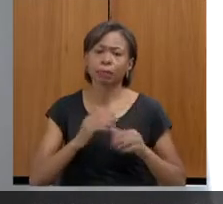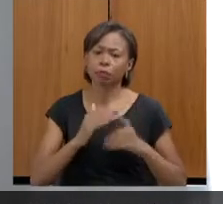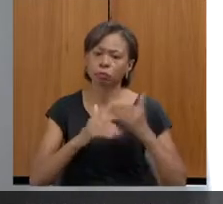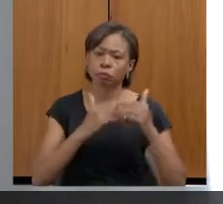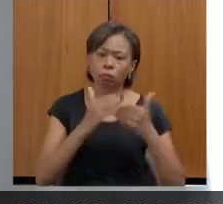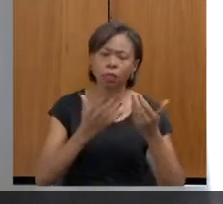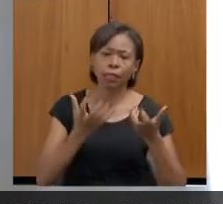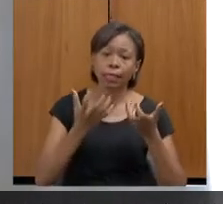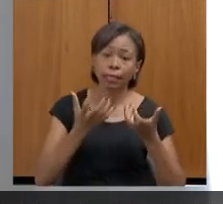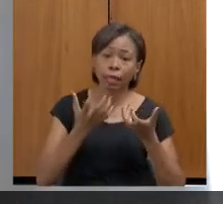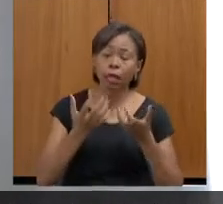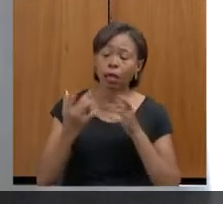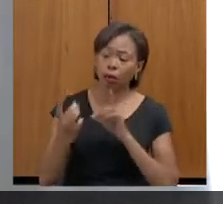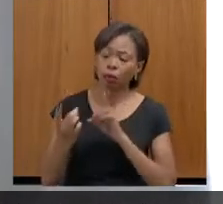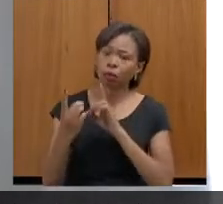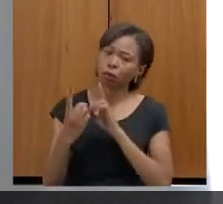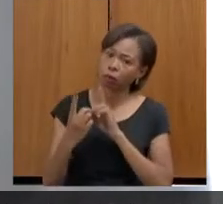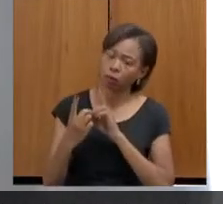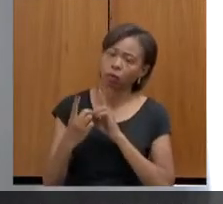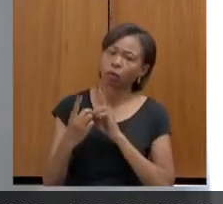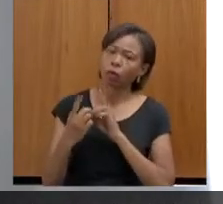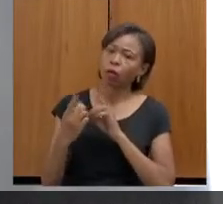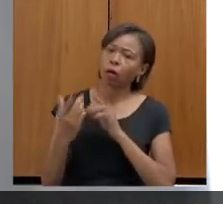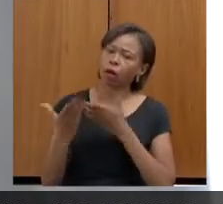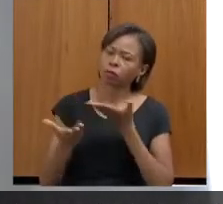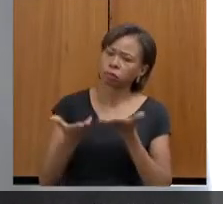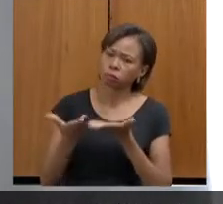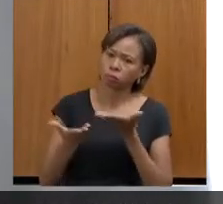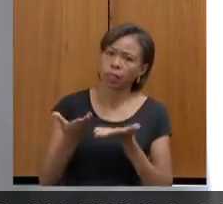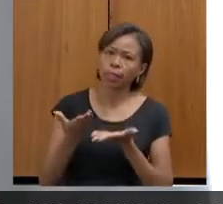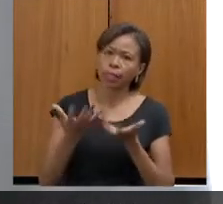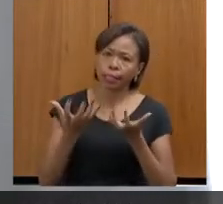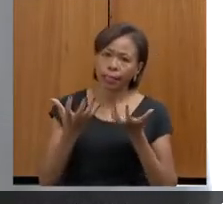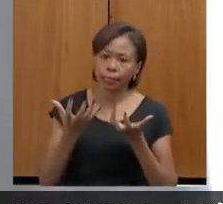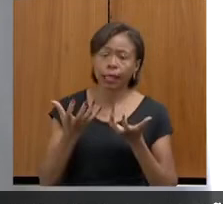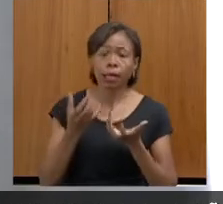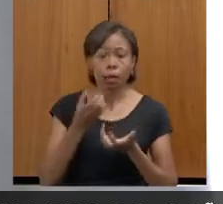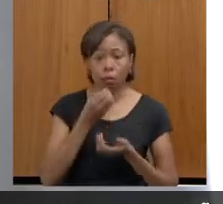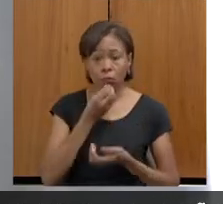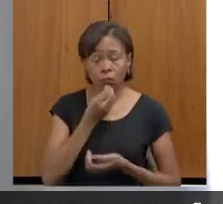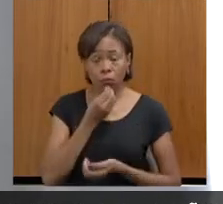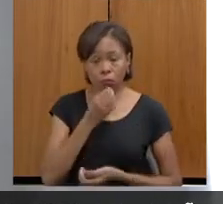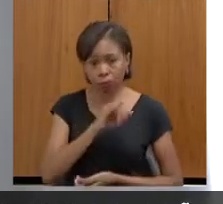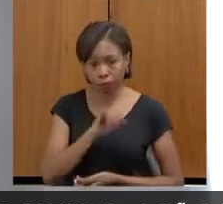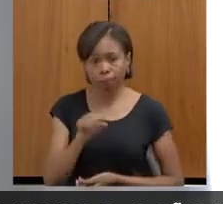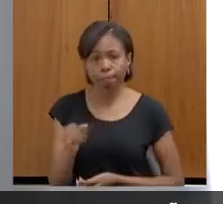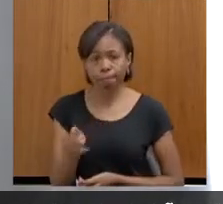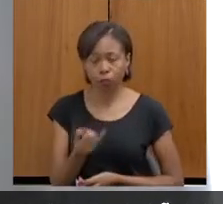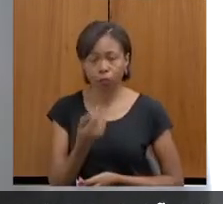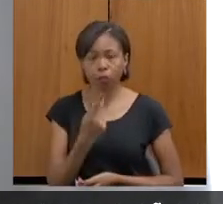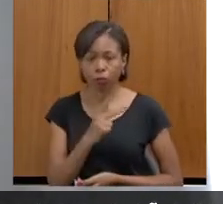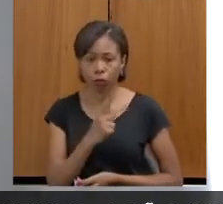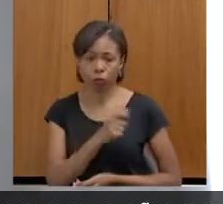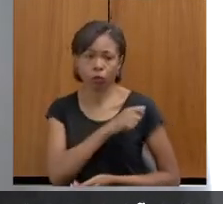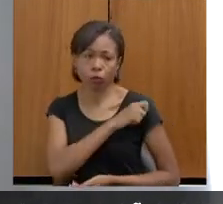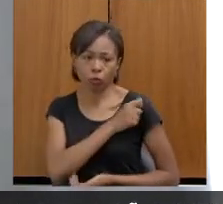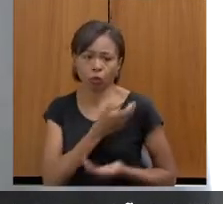atendimento, gostam de aprender sobre a matéria e é uma boa oportunidade para os estudantes também.